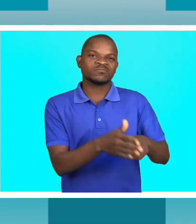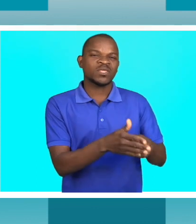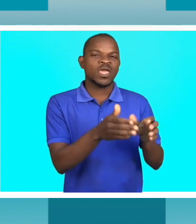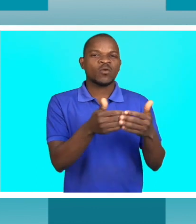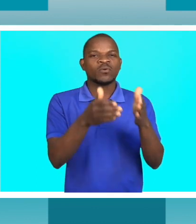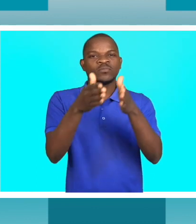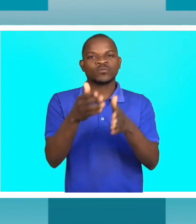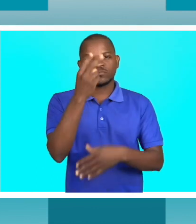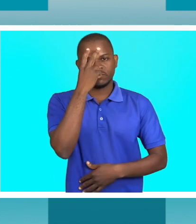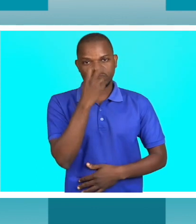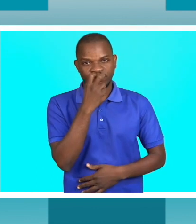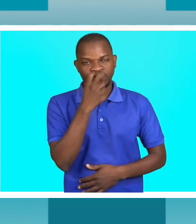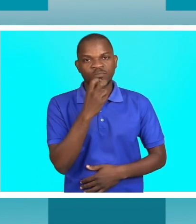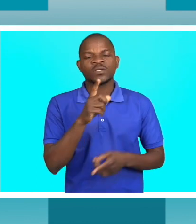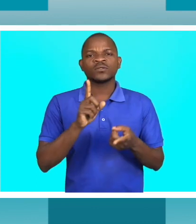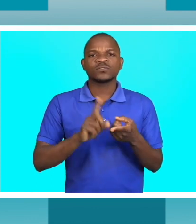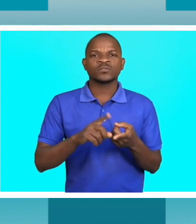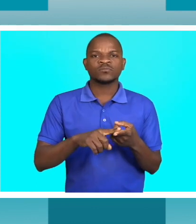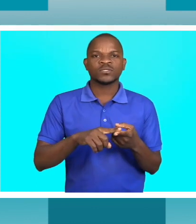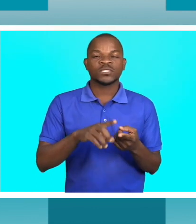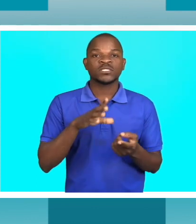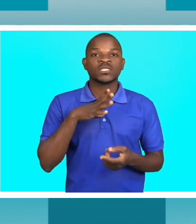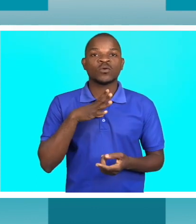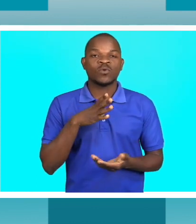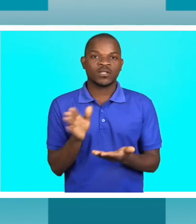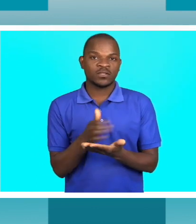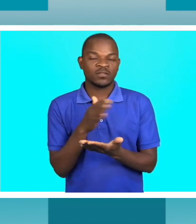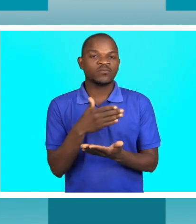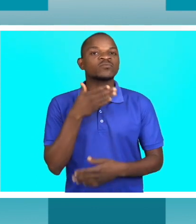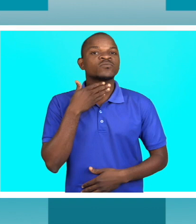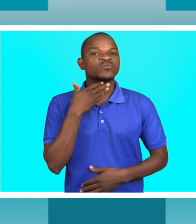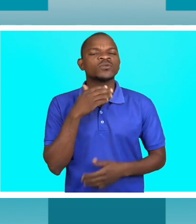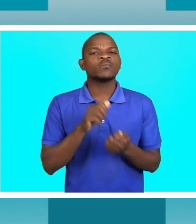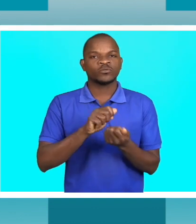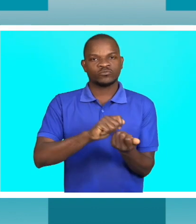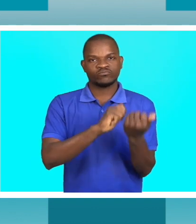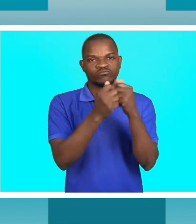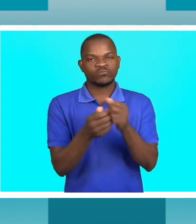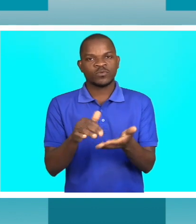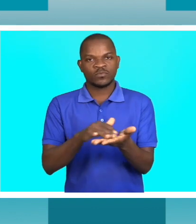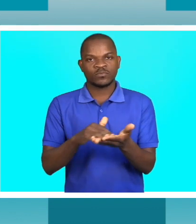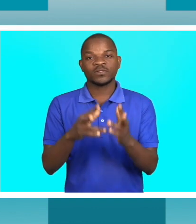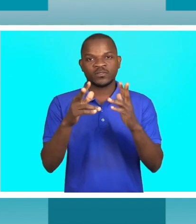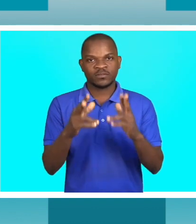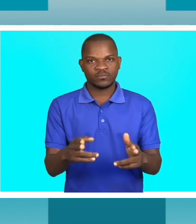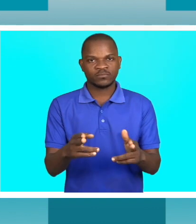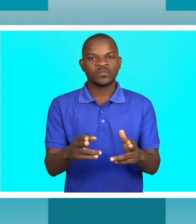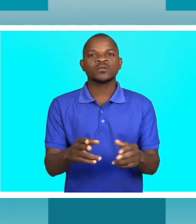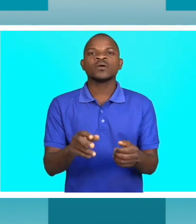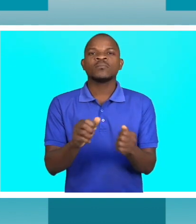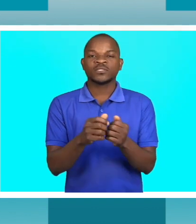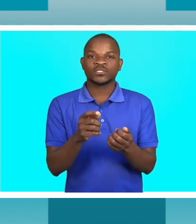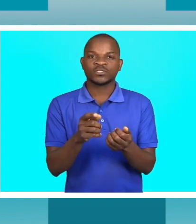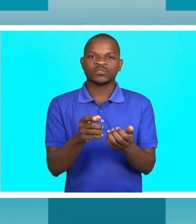cegos e embliopes. Então, como podem ver, o nosso audiolivro está transcrito também em braile. Então, o mesmo livro,